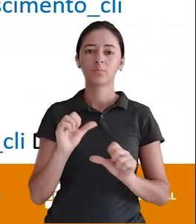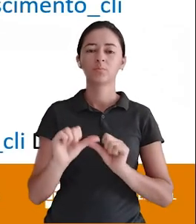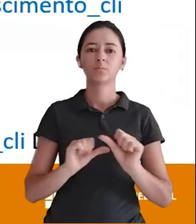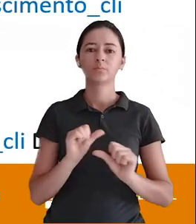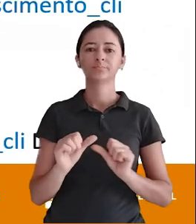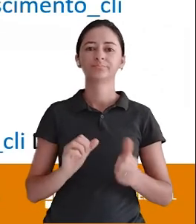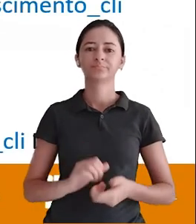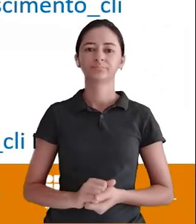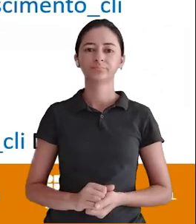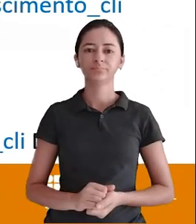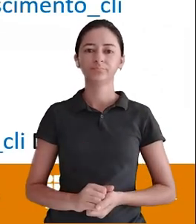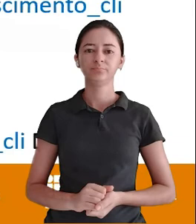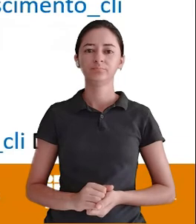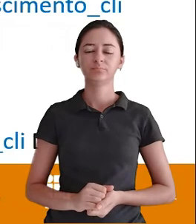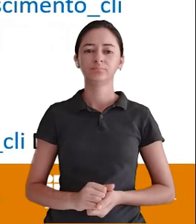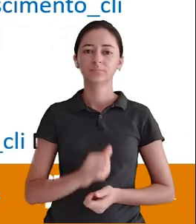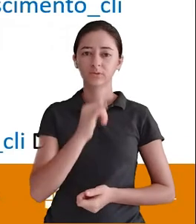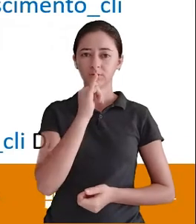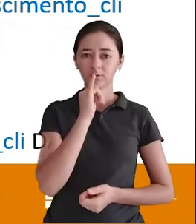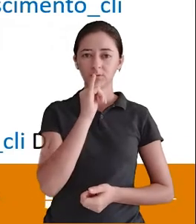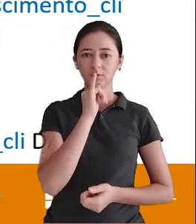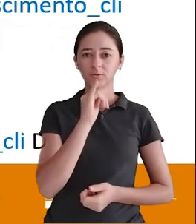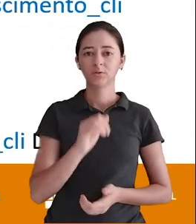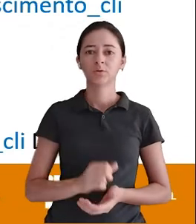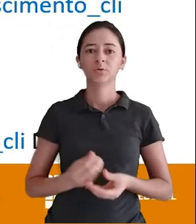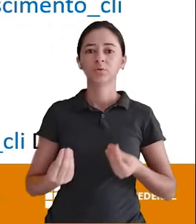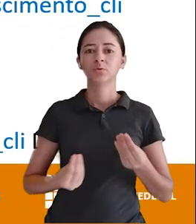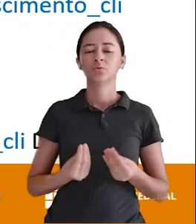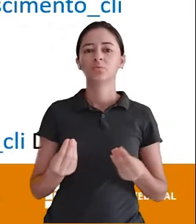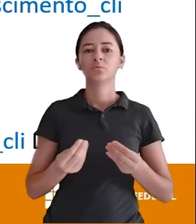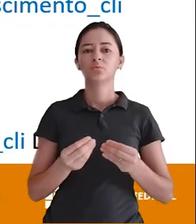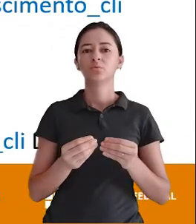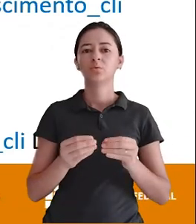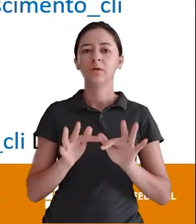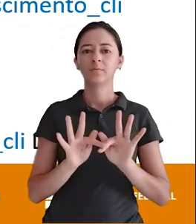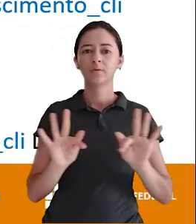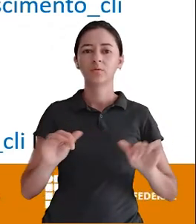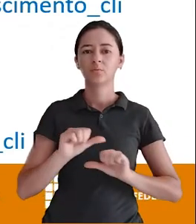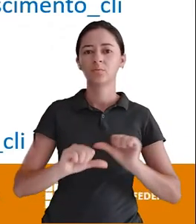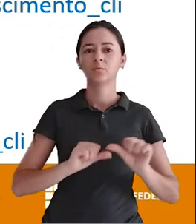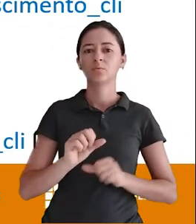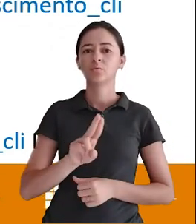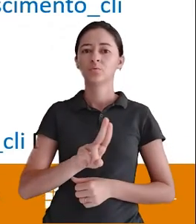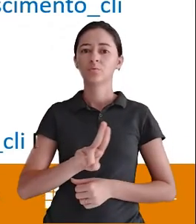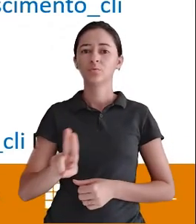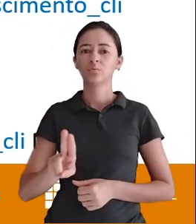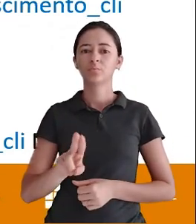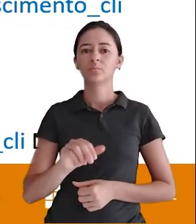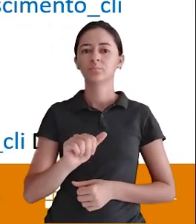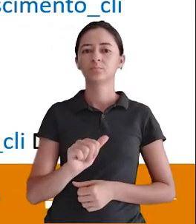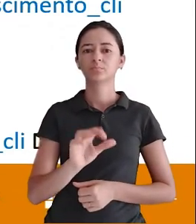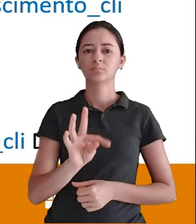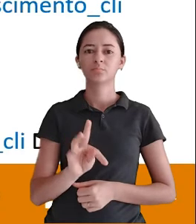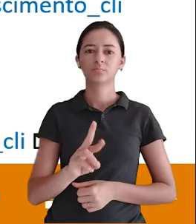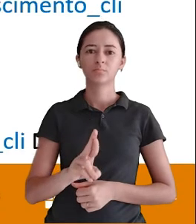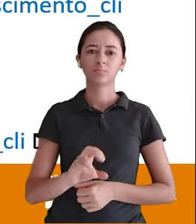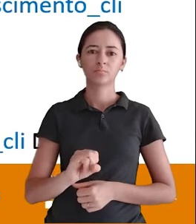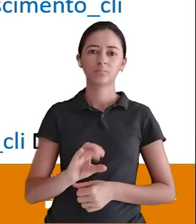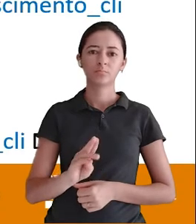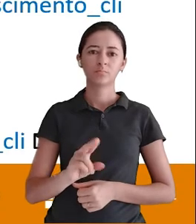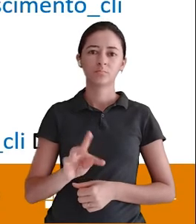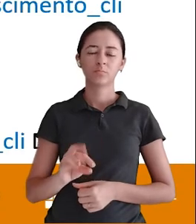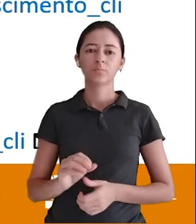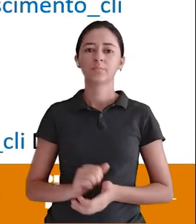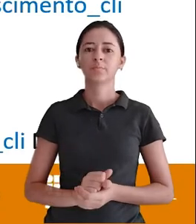Aqui exemplos Olha só Exemplo para alterar Apenas o nome Do atributo Então eu vou alterar Apenas o nome Olha só Alter